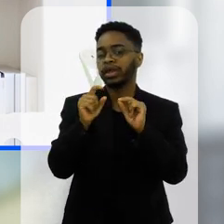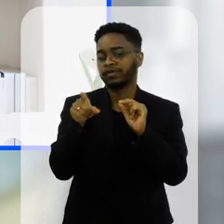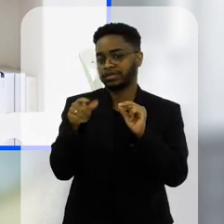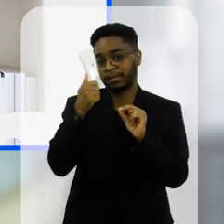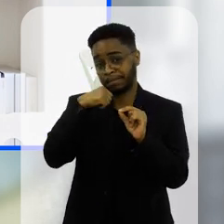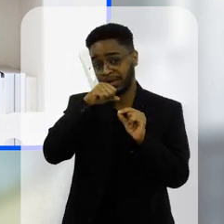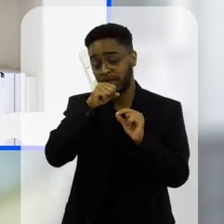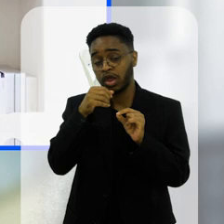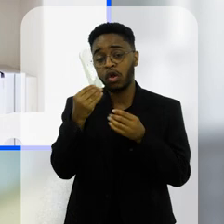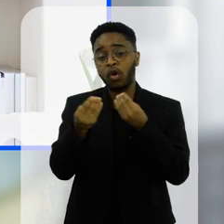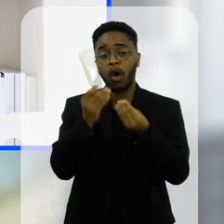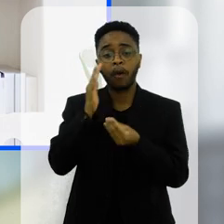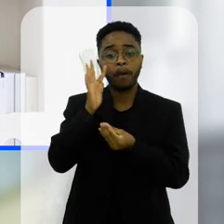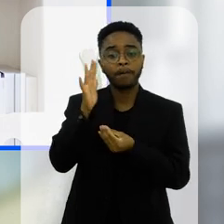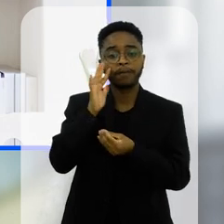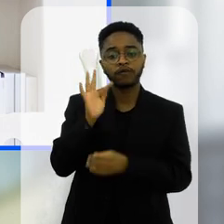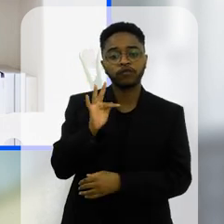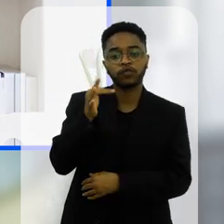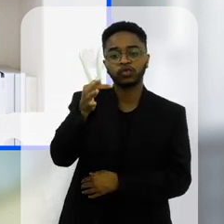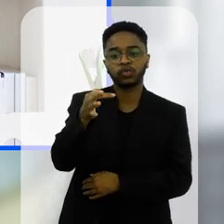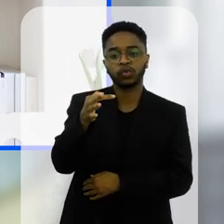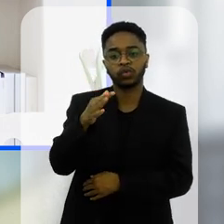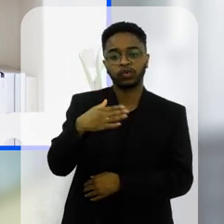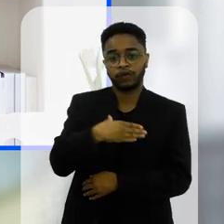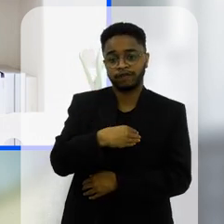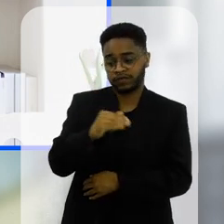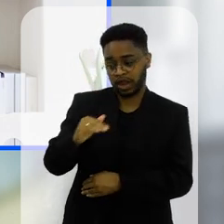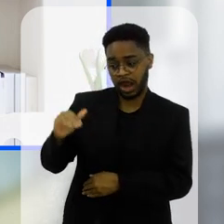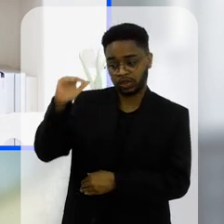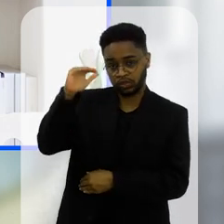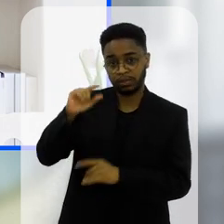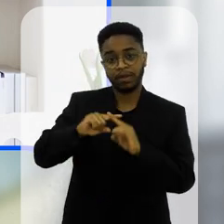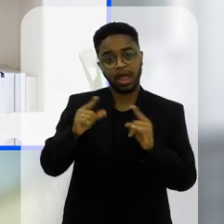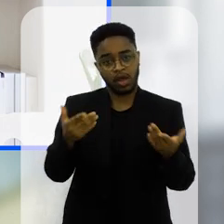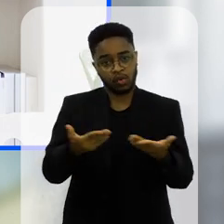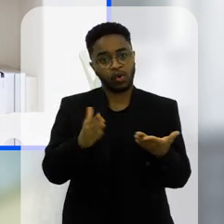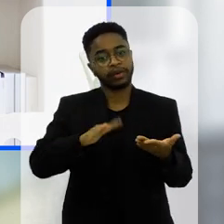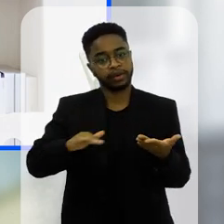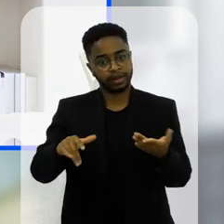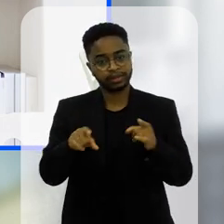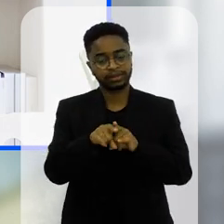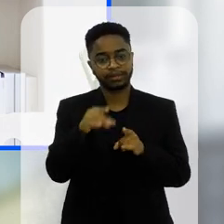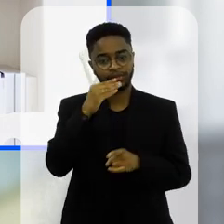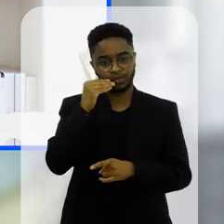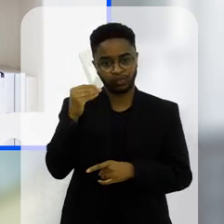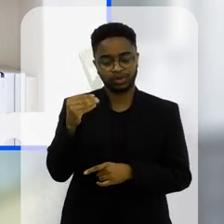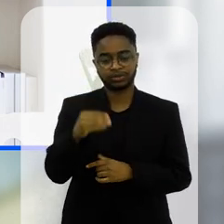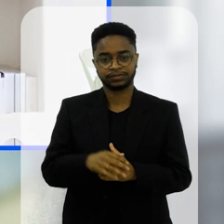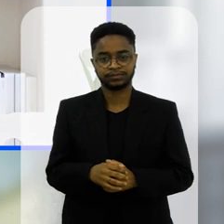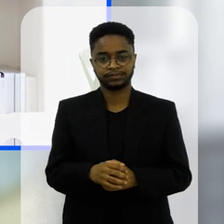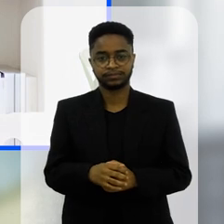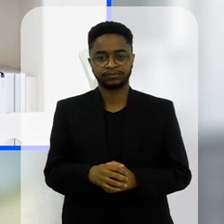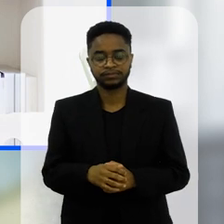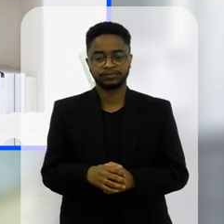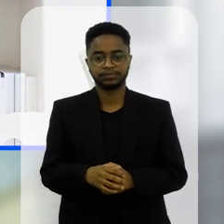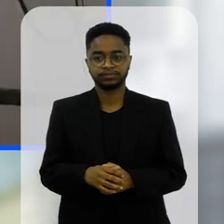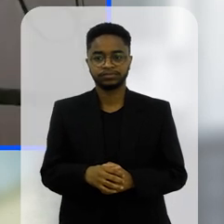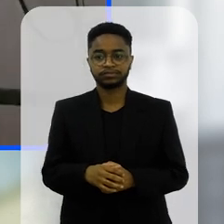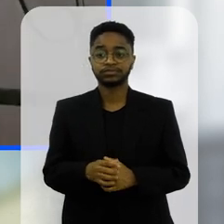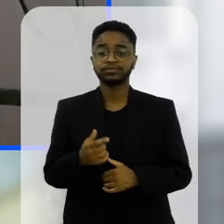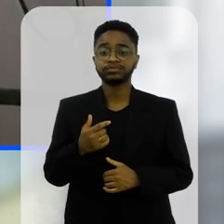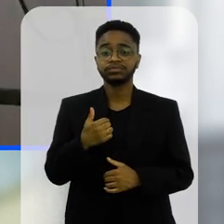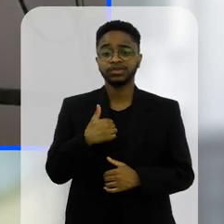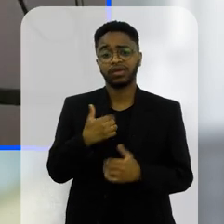como mãe né para esses futuros adultos né mas agora crianças adolescentes nossos alunos